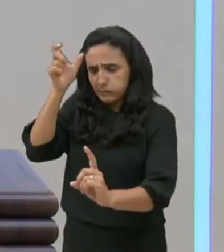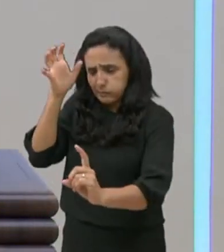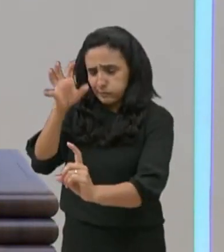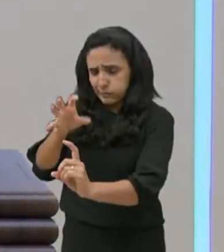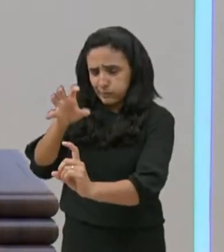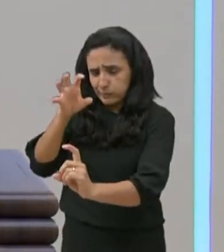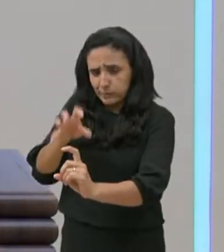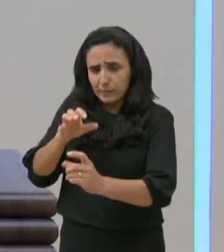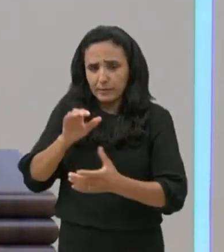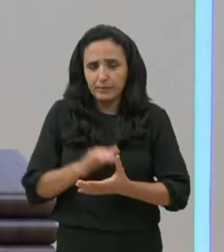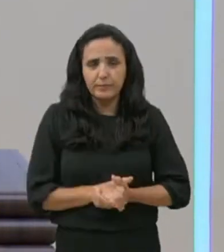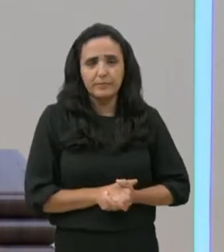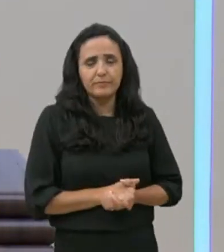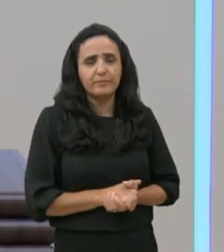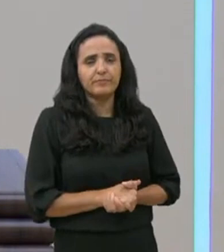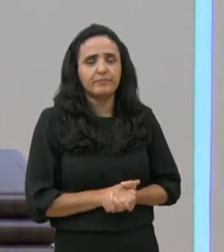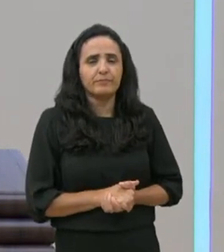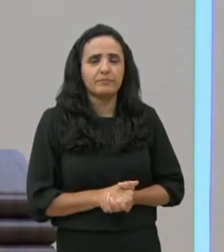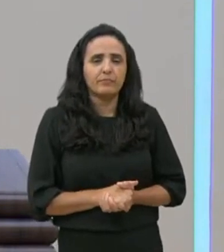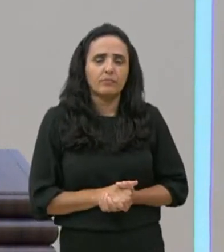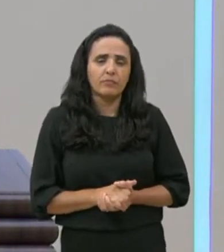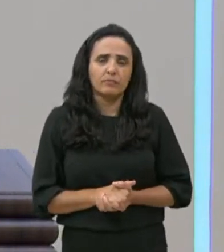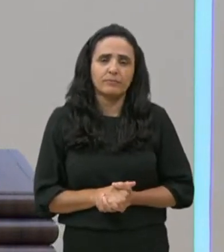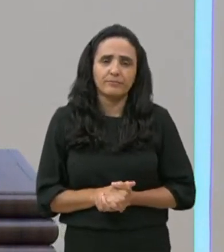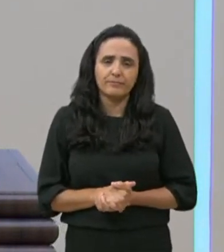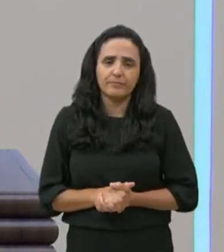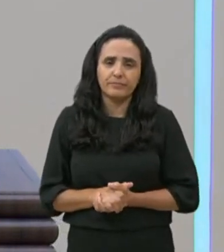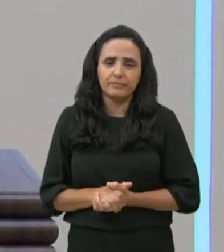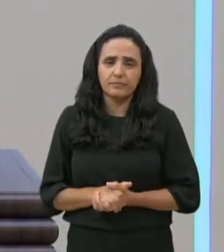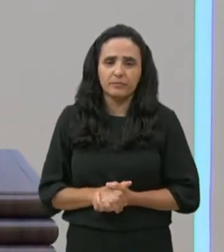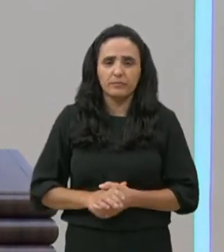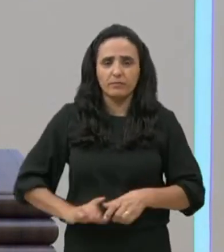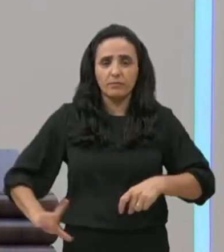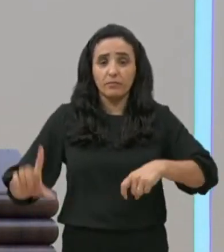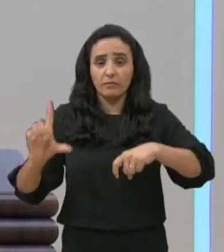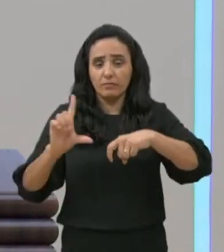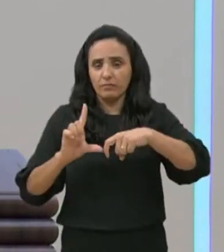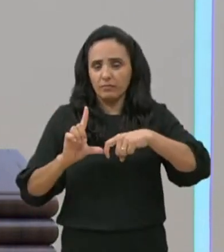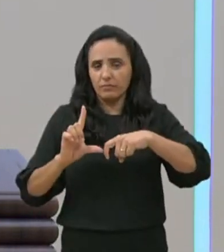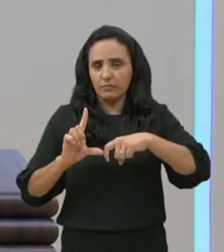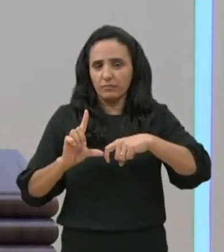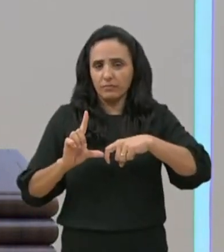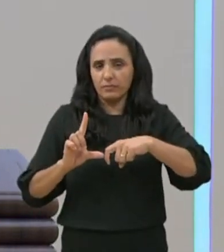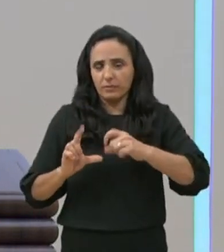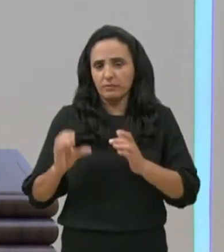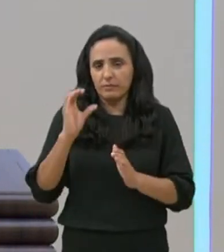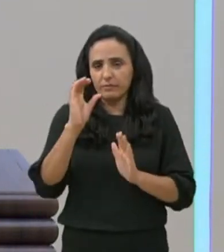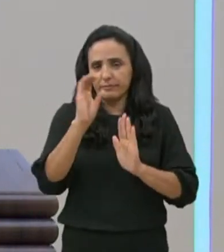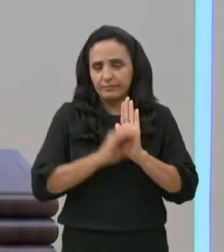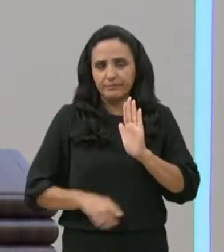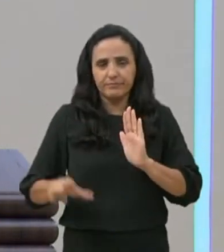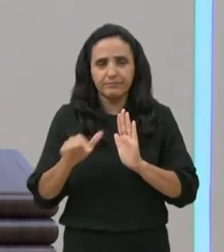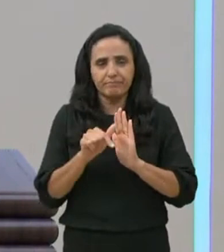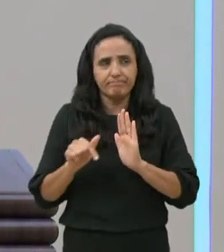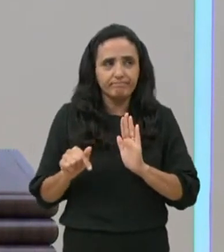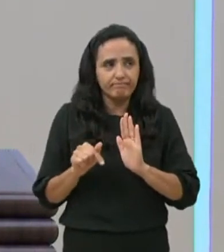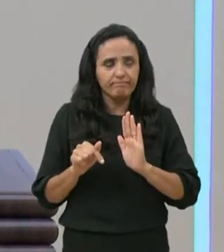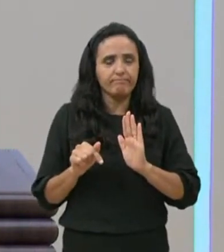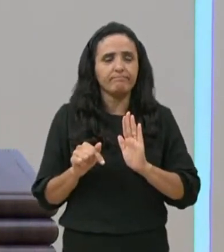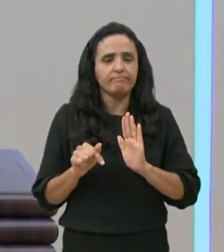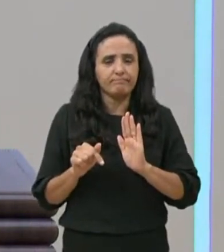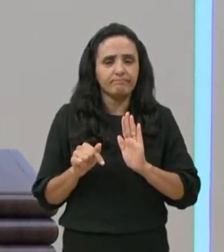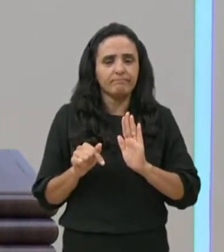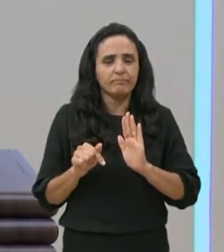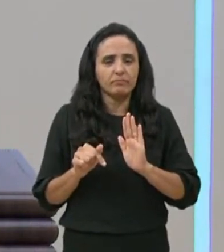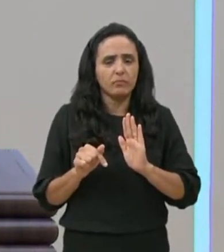No capítulo 7 do Evangelho de Jesus, escrito por Lucas, nós vimos que este homem envia, e eu